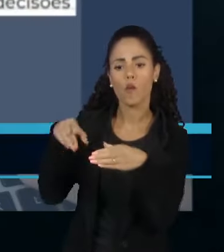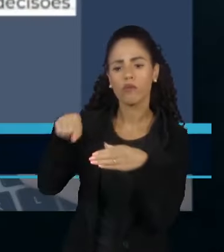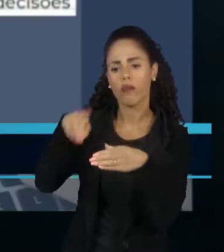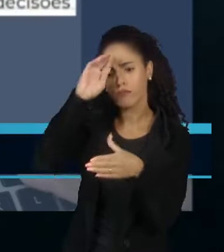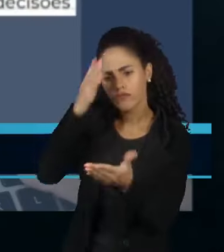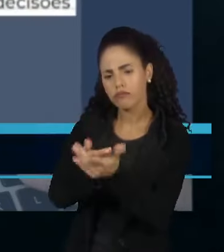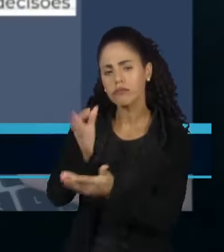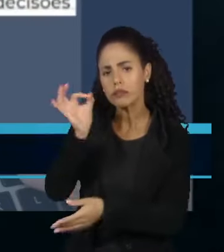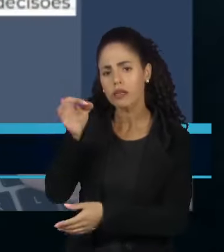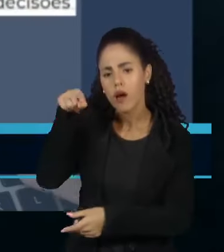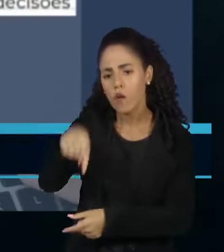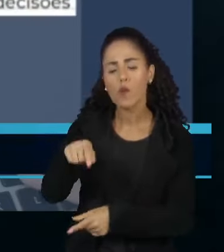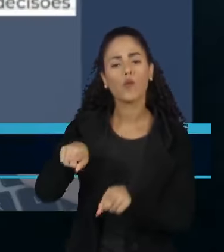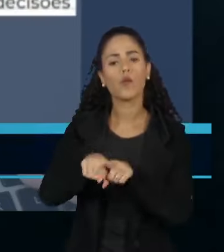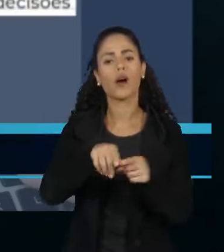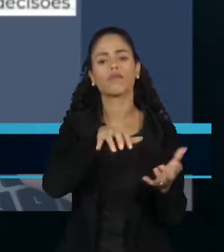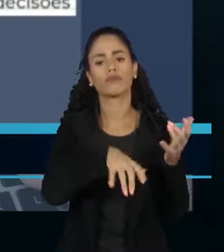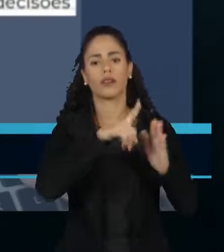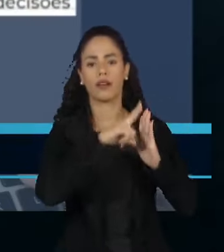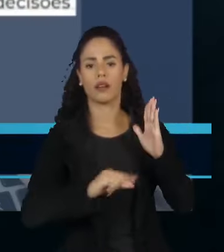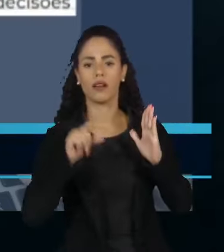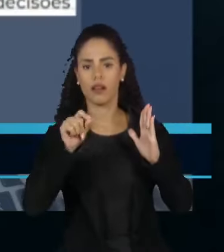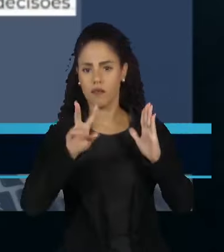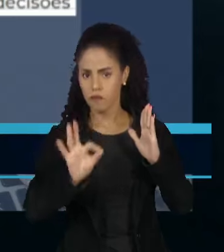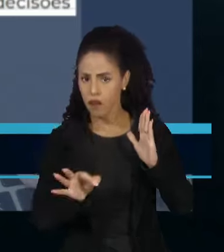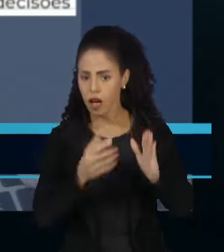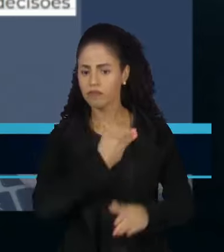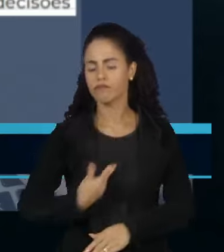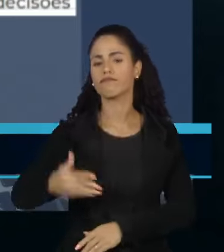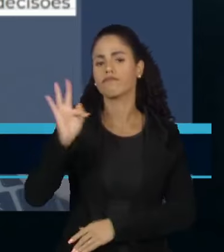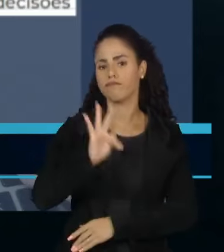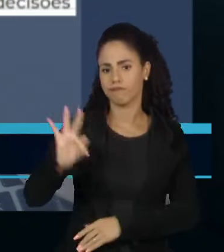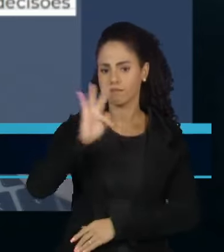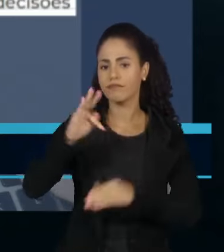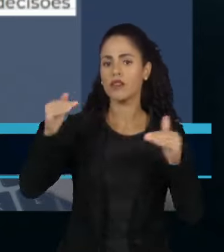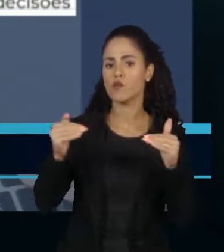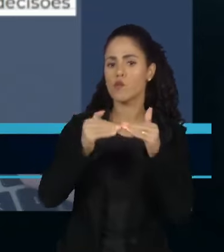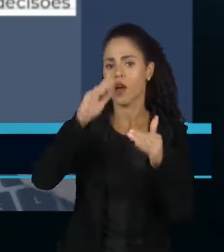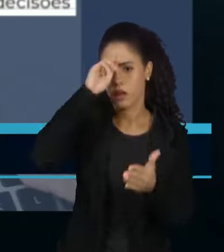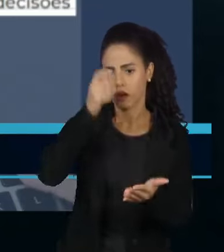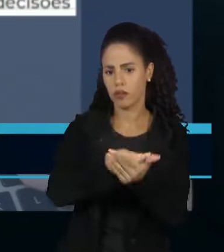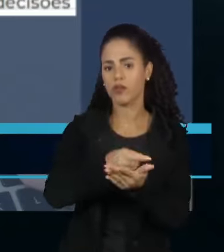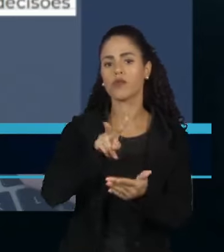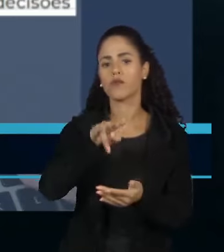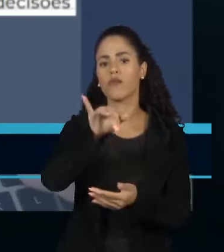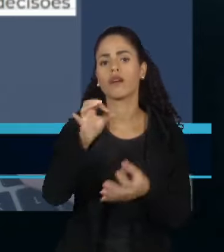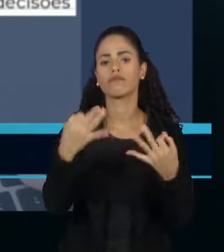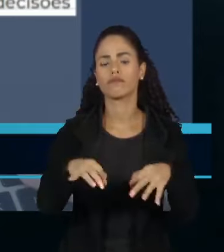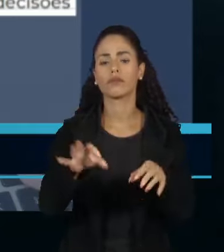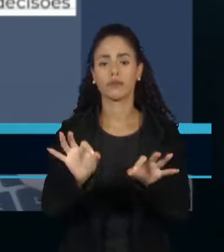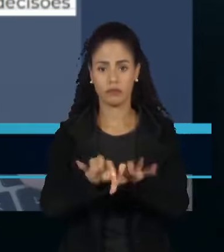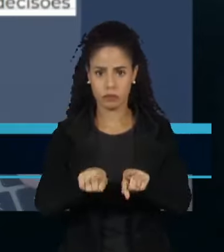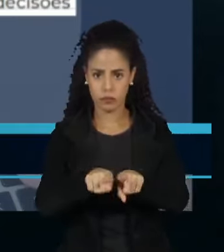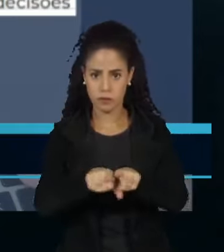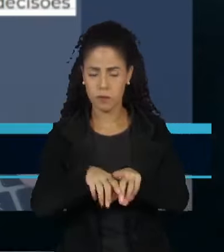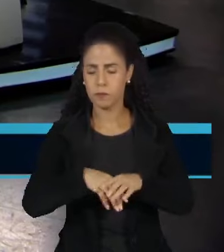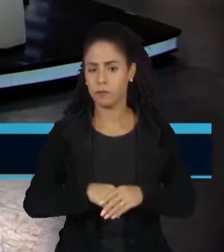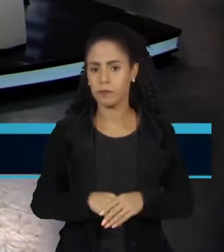confiança de que o plenário do Supremo Tribunal Federal irá corroborar com a decisão soberana do Congresso Nacional.